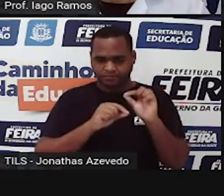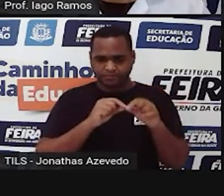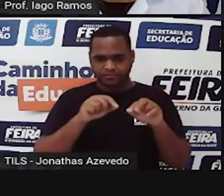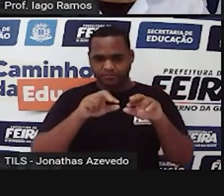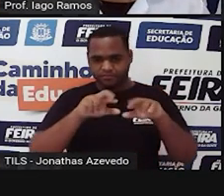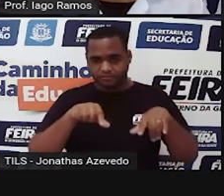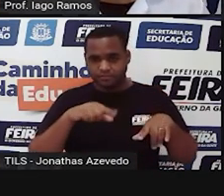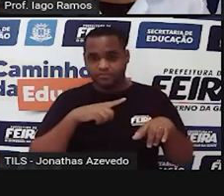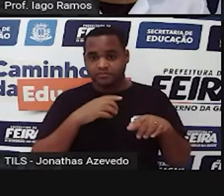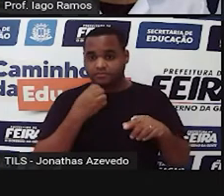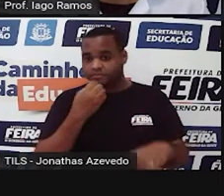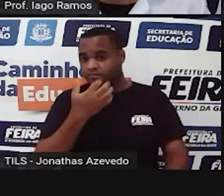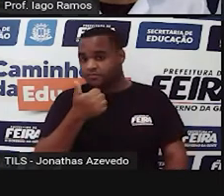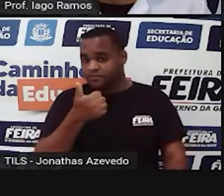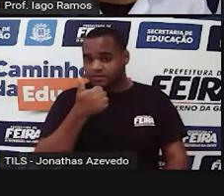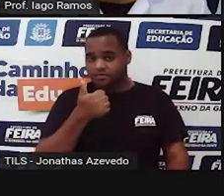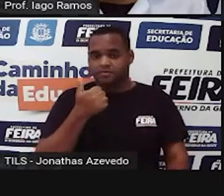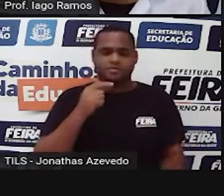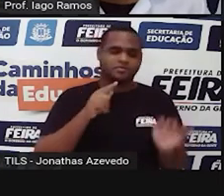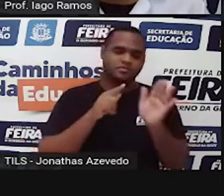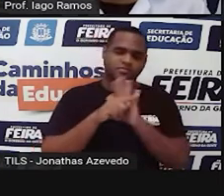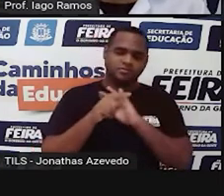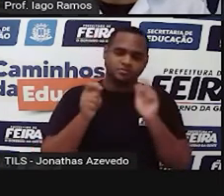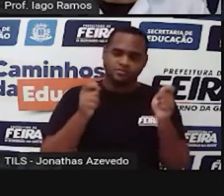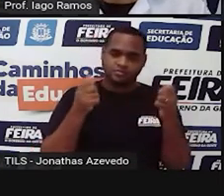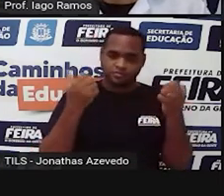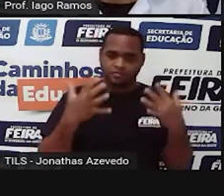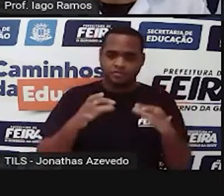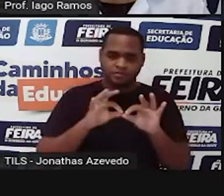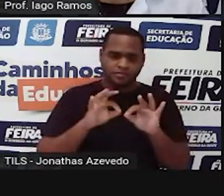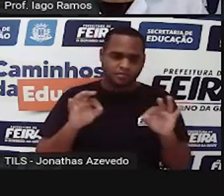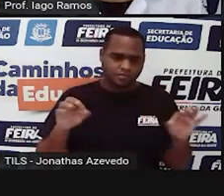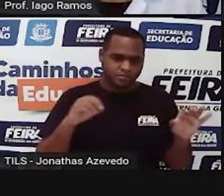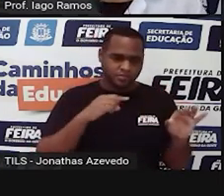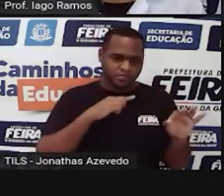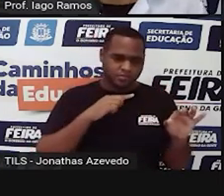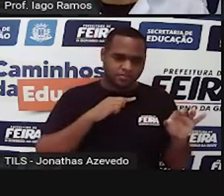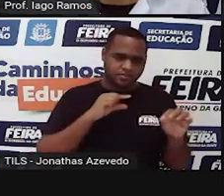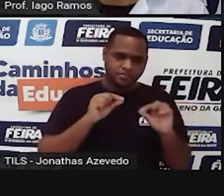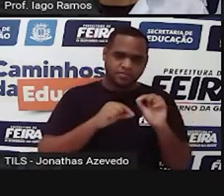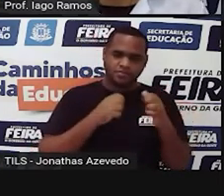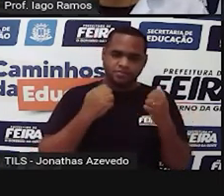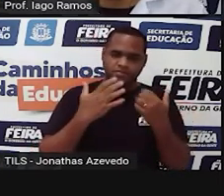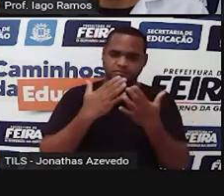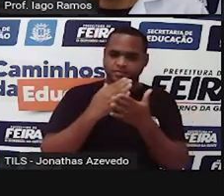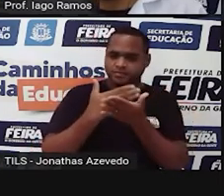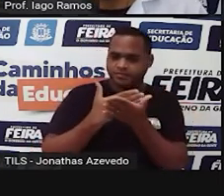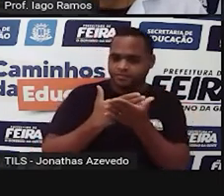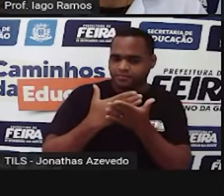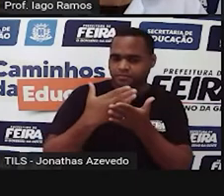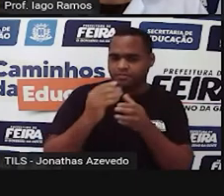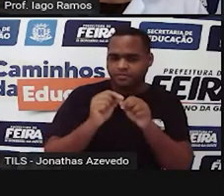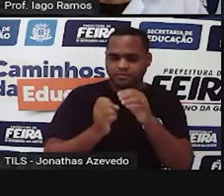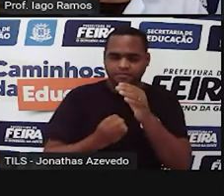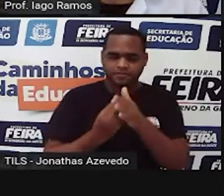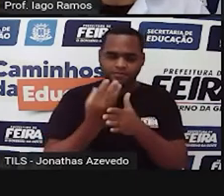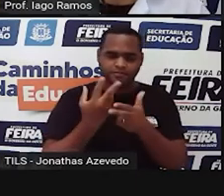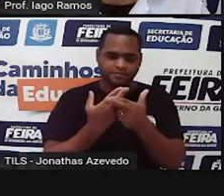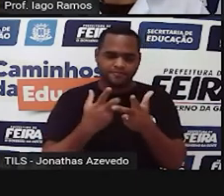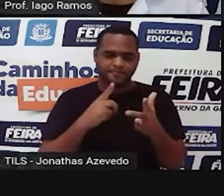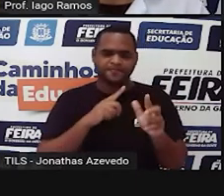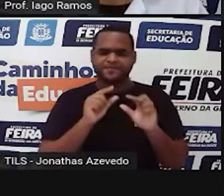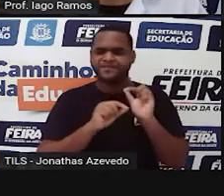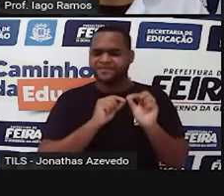Às vezes, a gente pode se perguntar assim, já que a gente está falando de medida, né? E como é que surgiu, professor, essa coisa de medir? Bom,